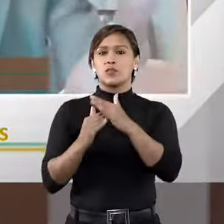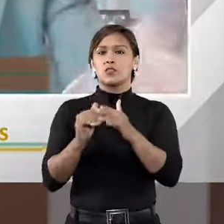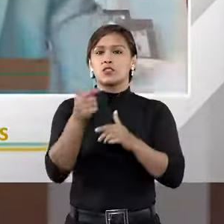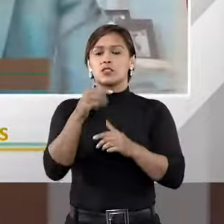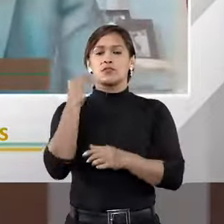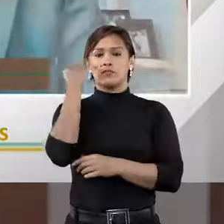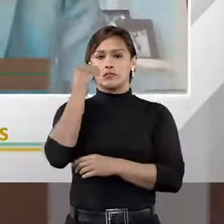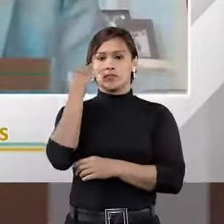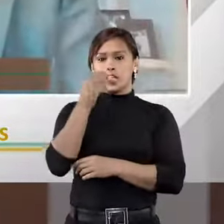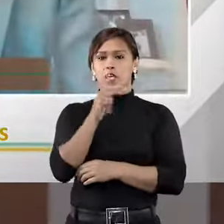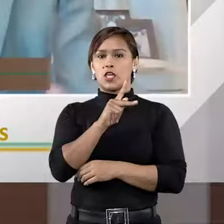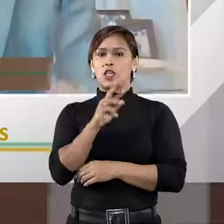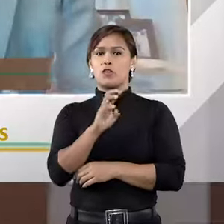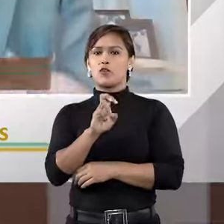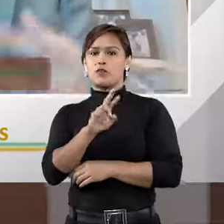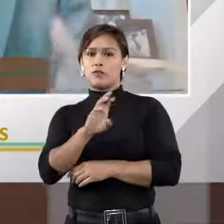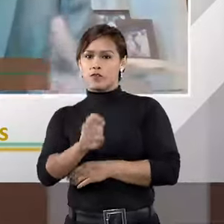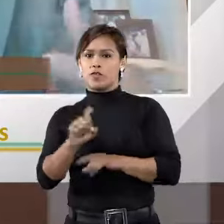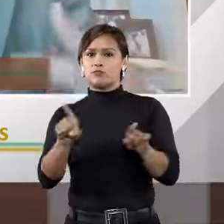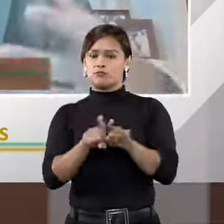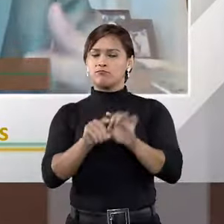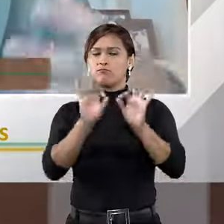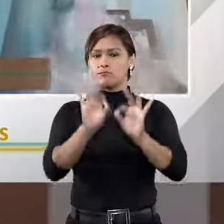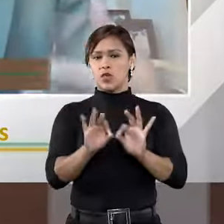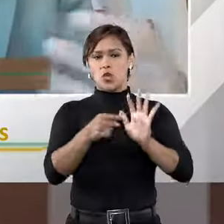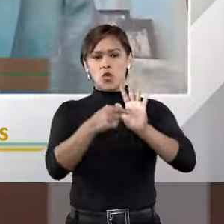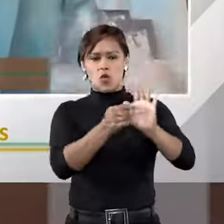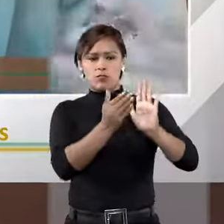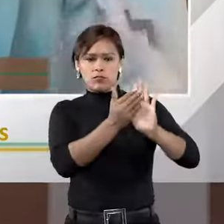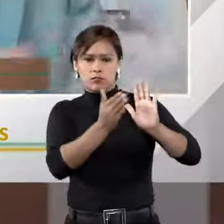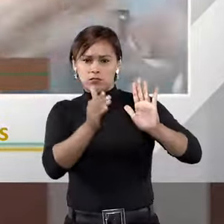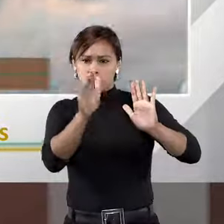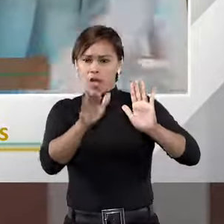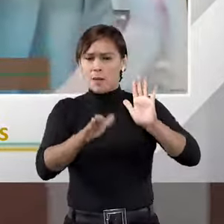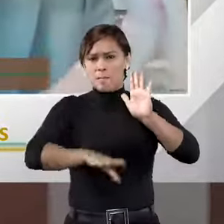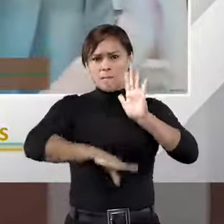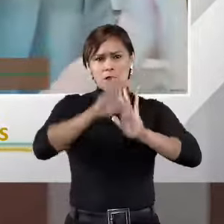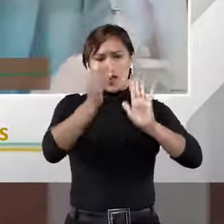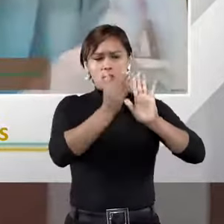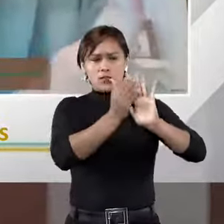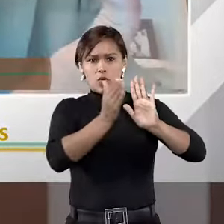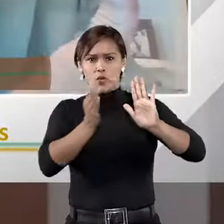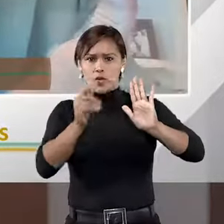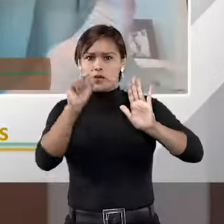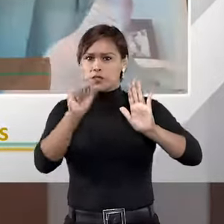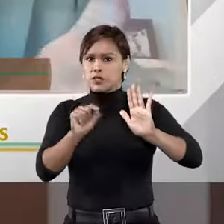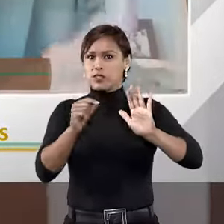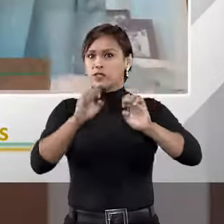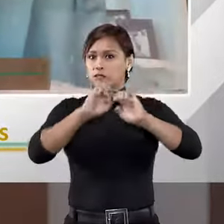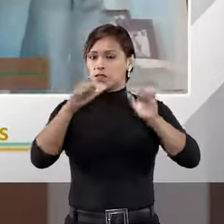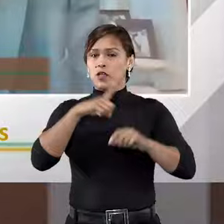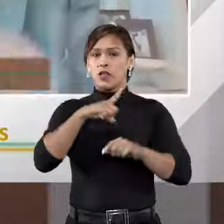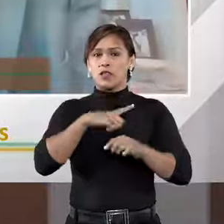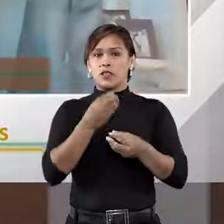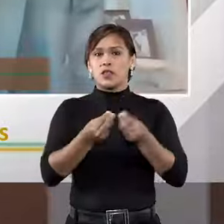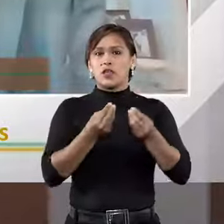Minha experiência, do Fred também deve apontar para isso, mostra que em boa parte das revelações, a maior parte delas, tem como consequência